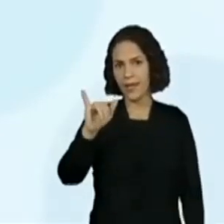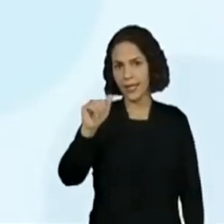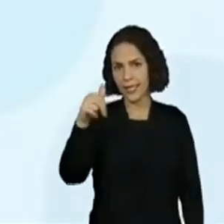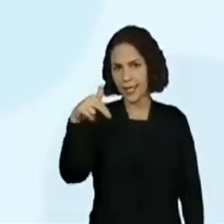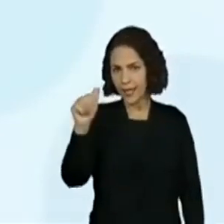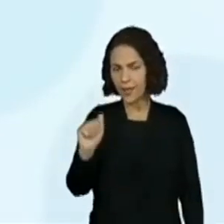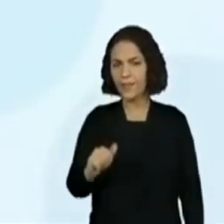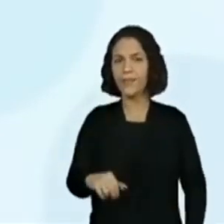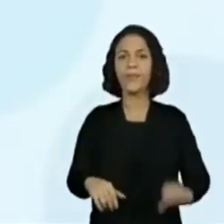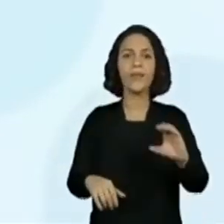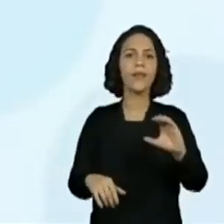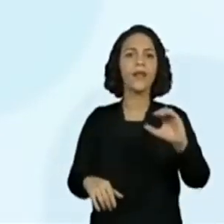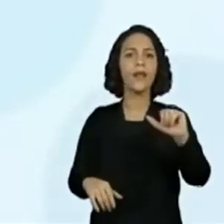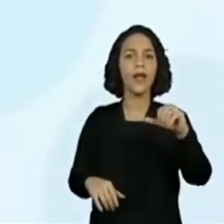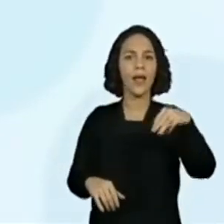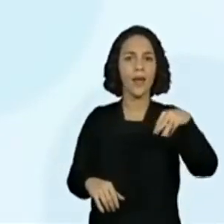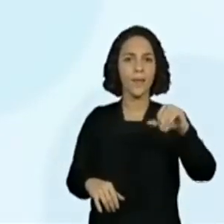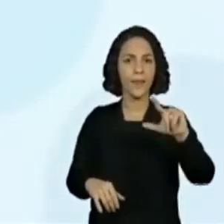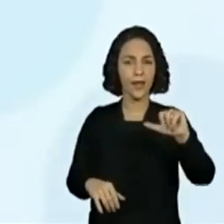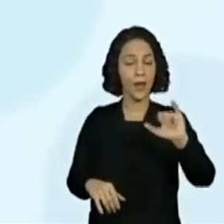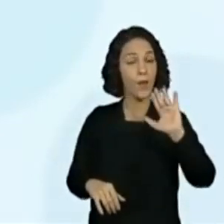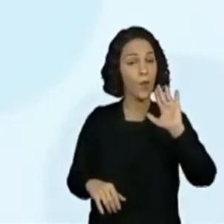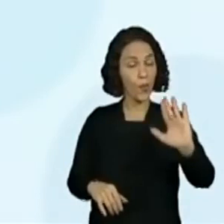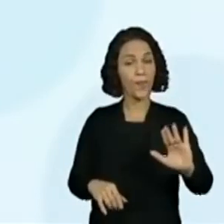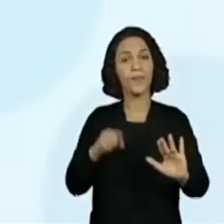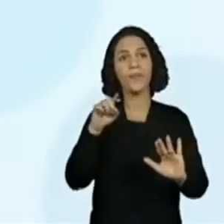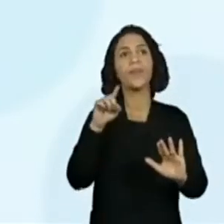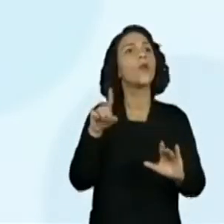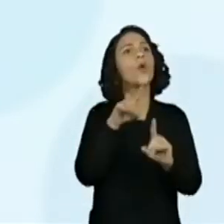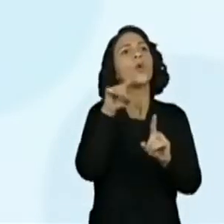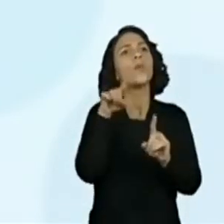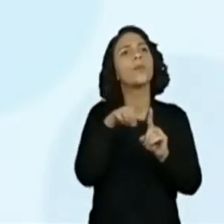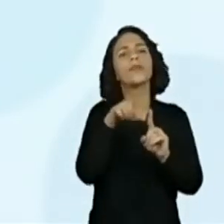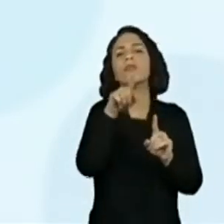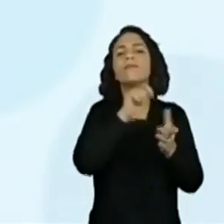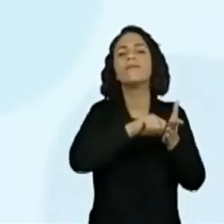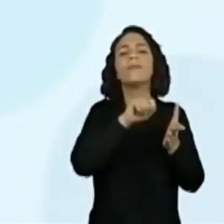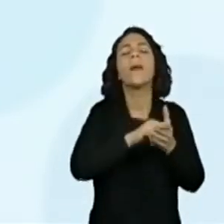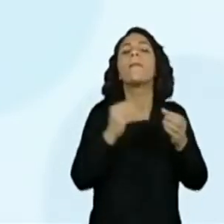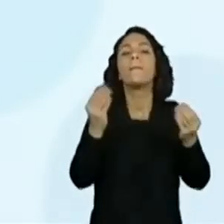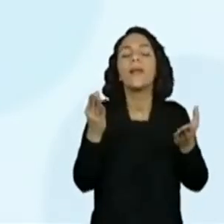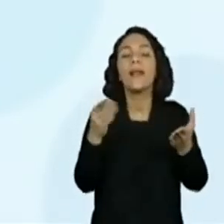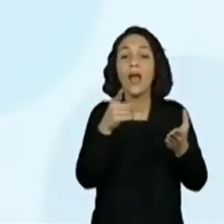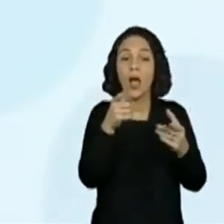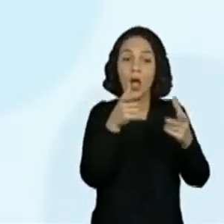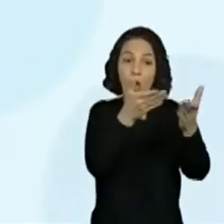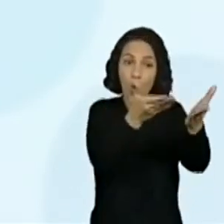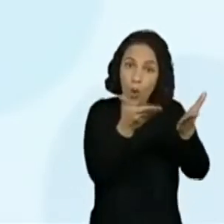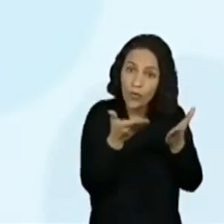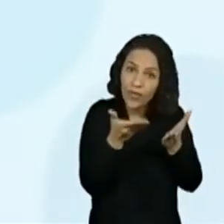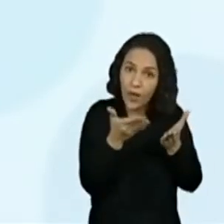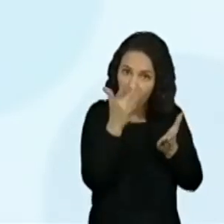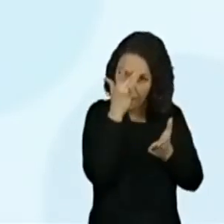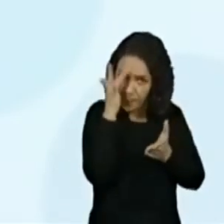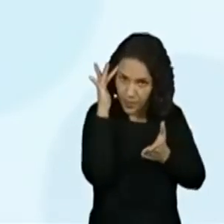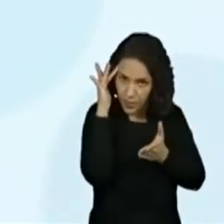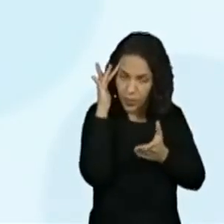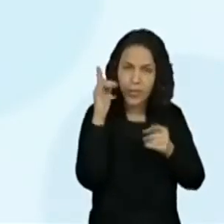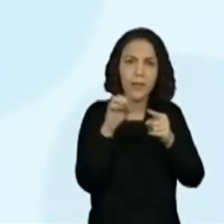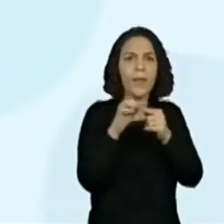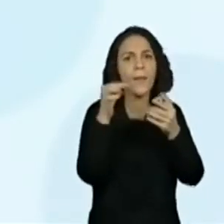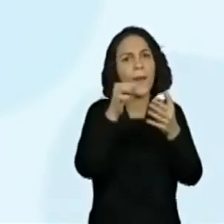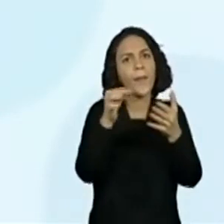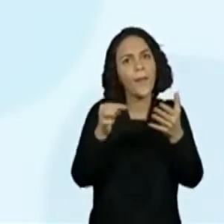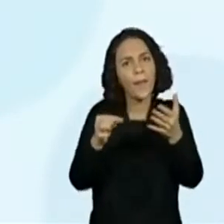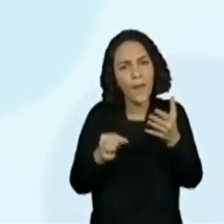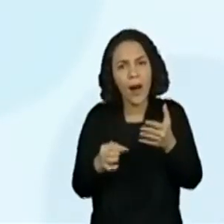está ali. Para que esse texto foi escrito? Ele foi escrito para convidar alguém, É verdade, sim. Mas além disso, a gente precisa ver todos os elementos. A